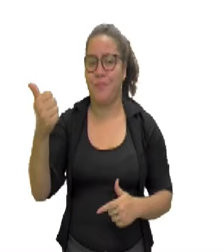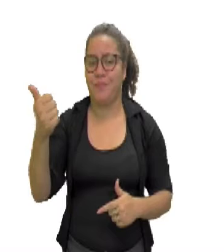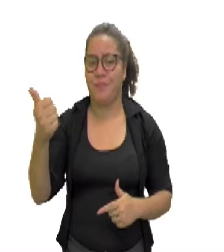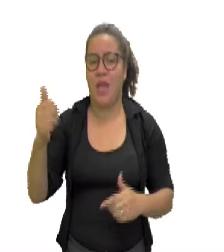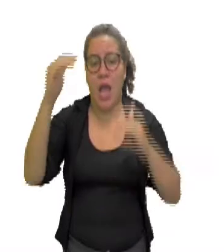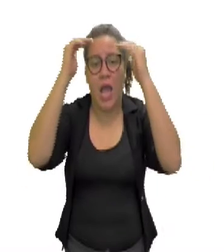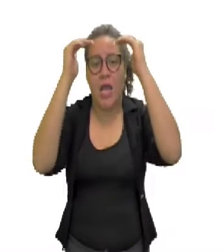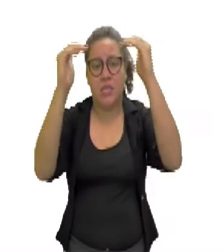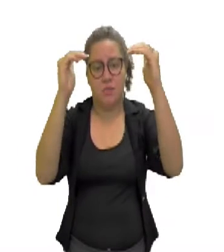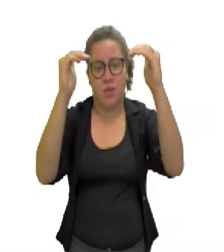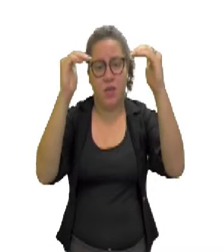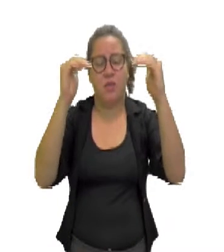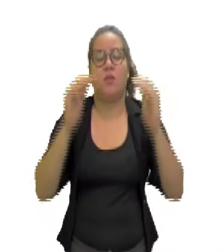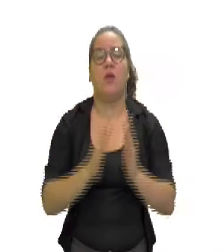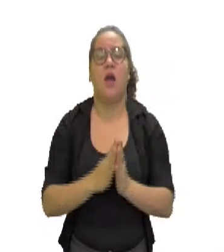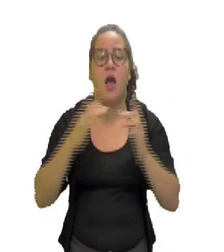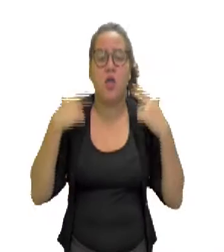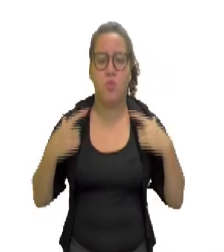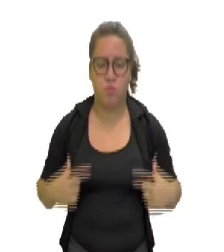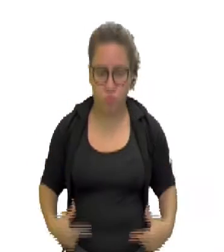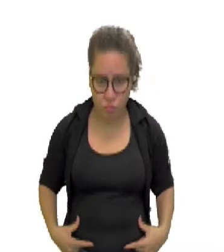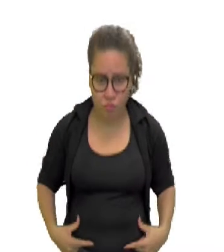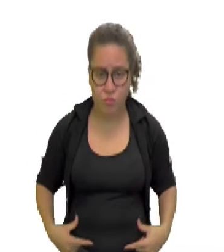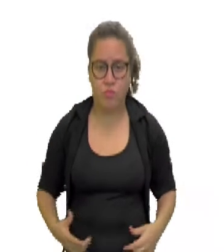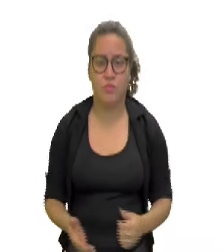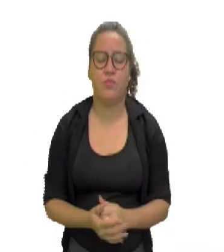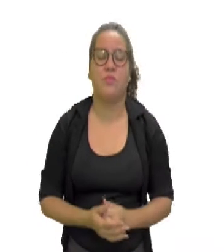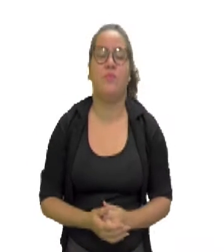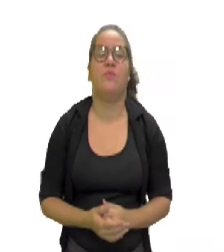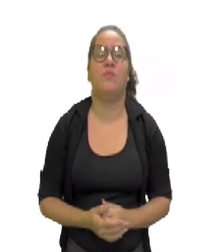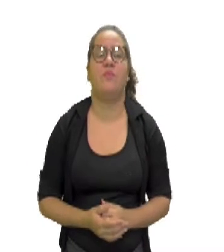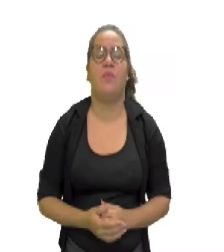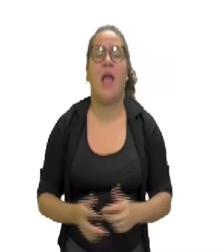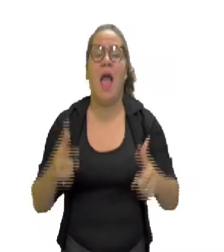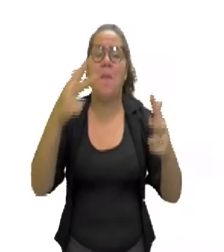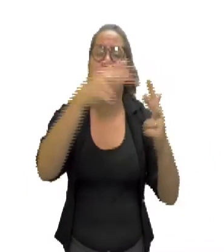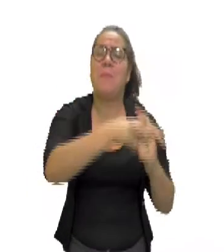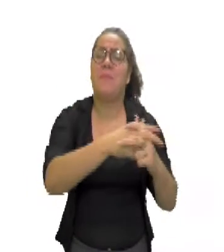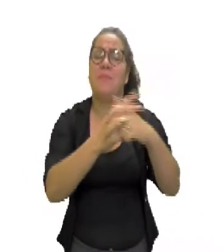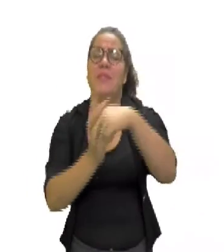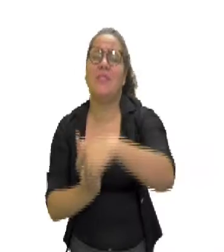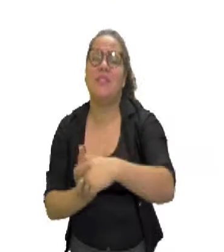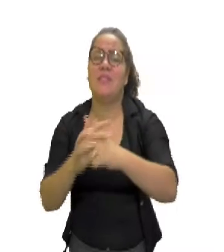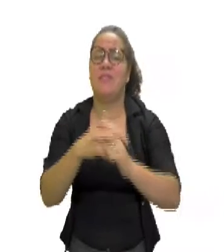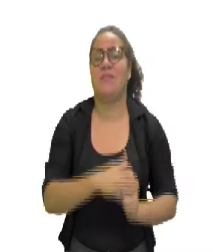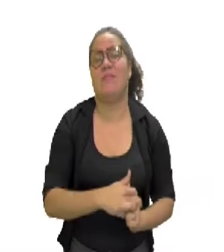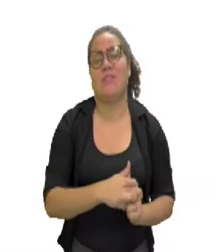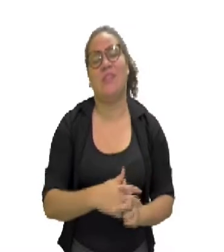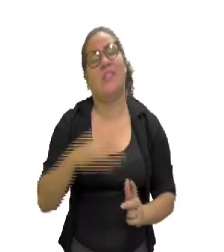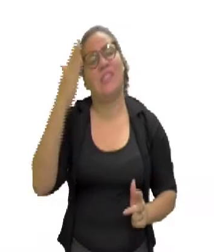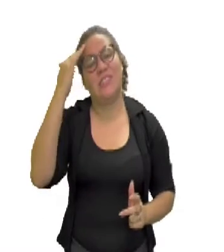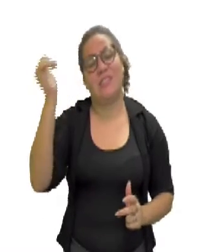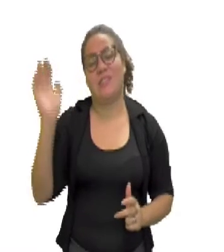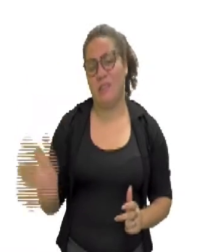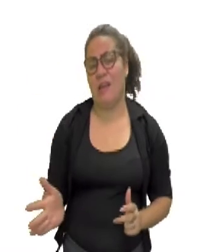respeitando, claro, a integridade do adversário. E as brigas, gente, a gente já sabe que é